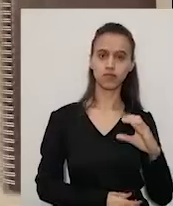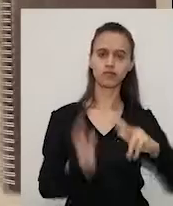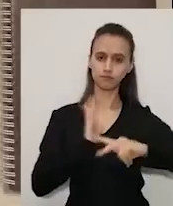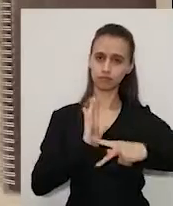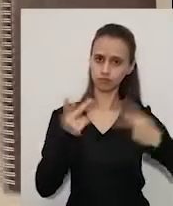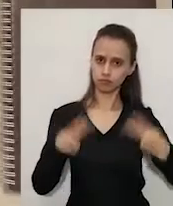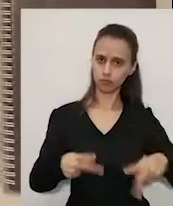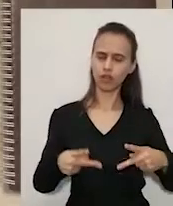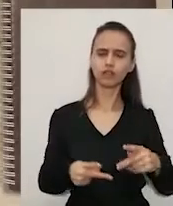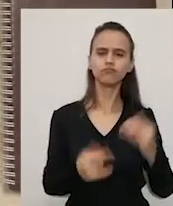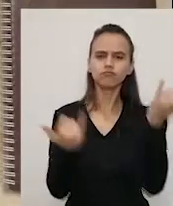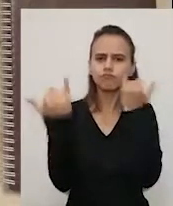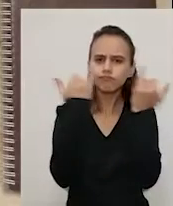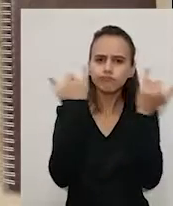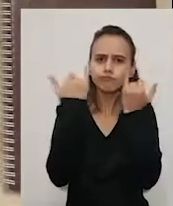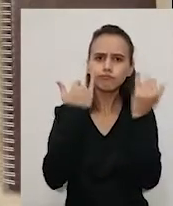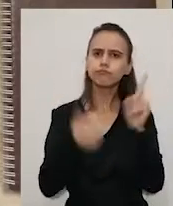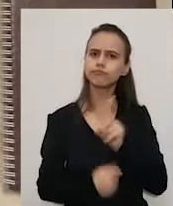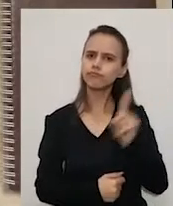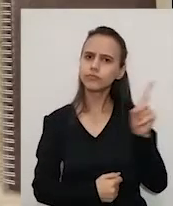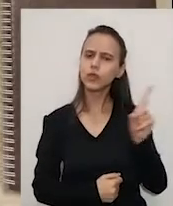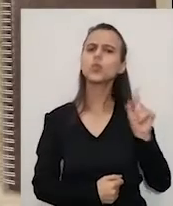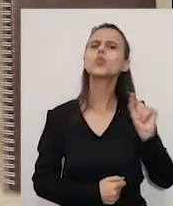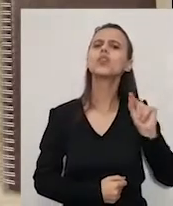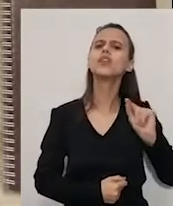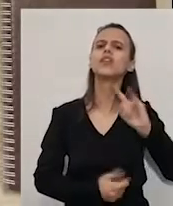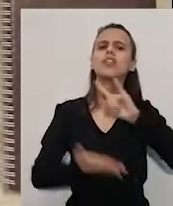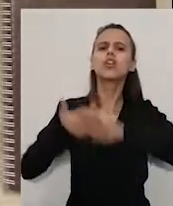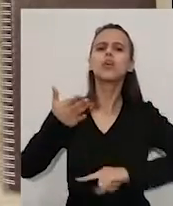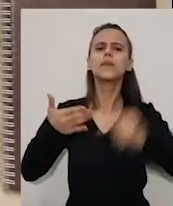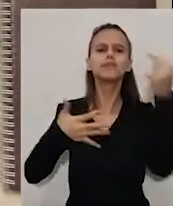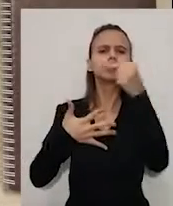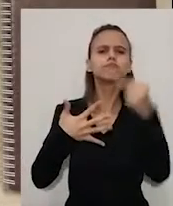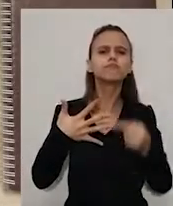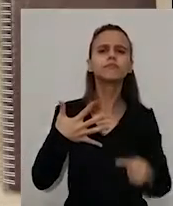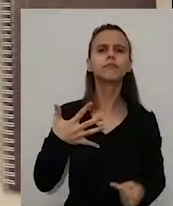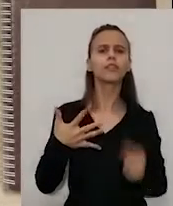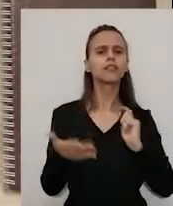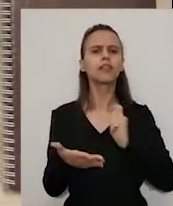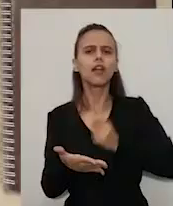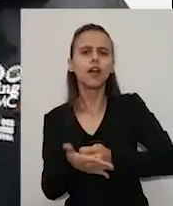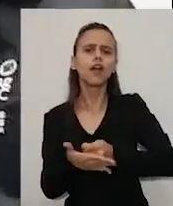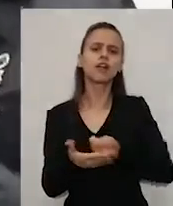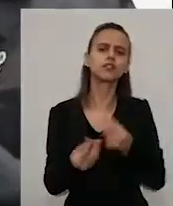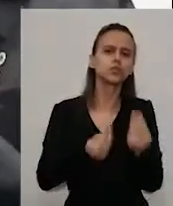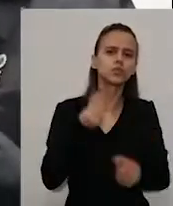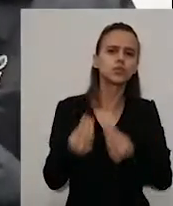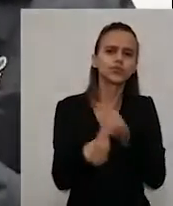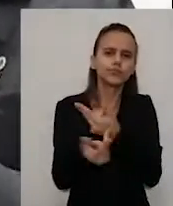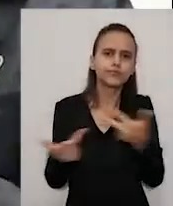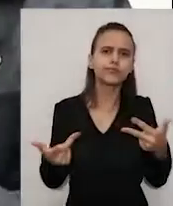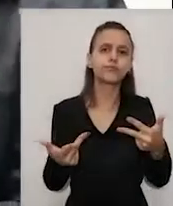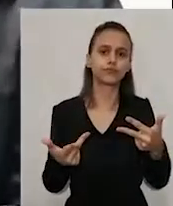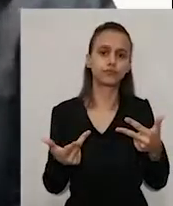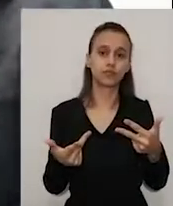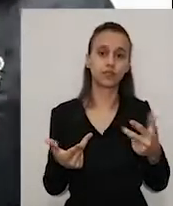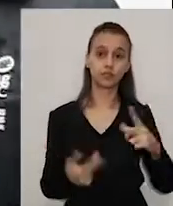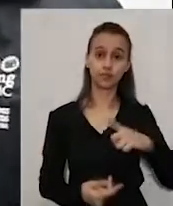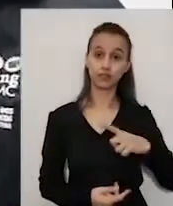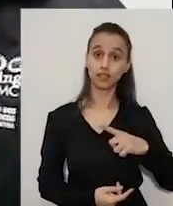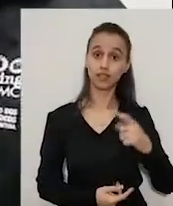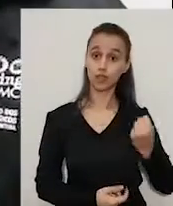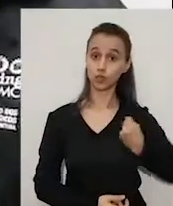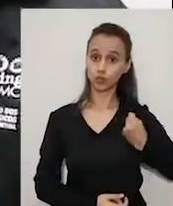informações, documentação necessária, as taxas de adesão, você encontra no 3219